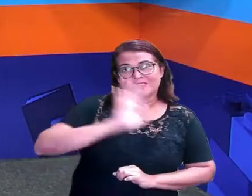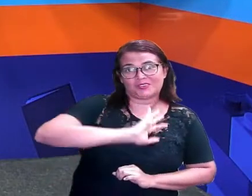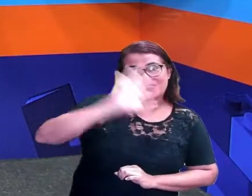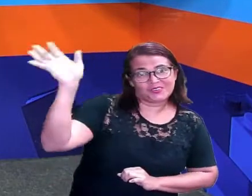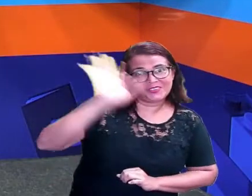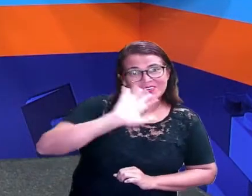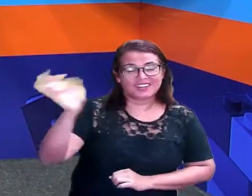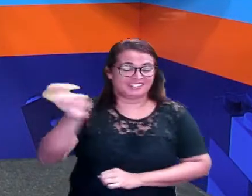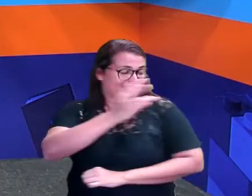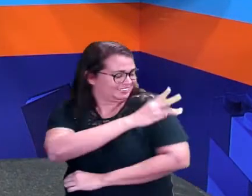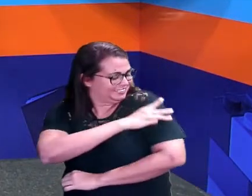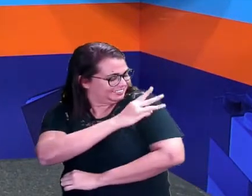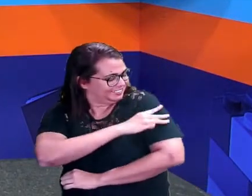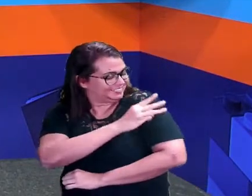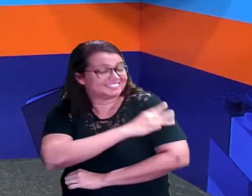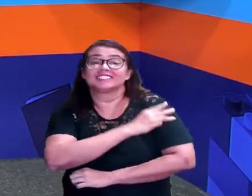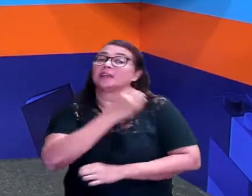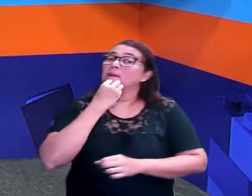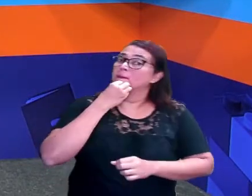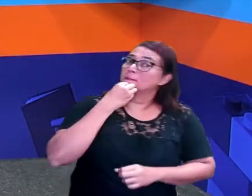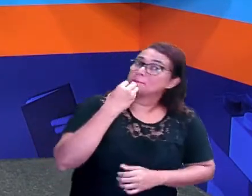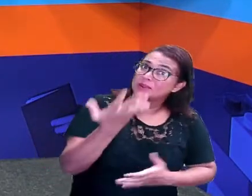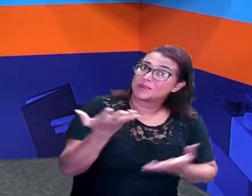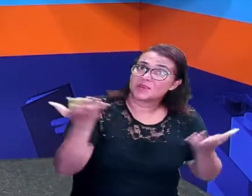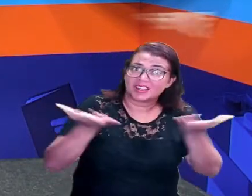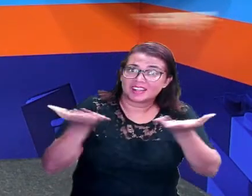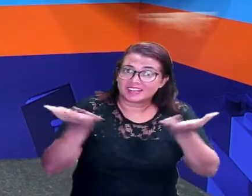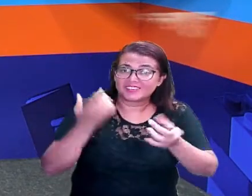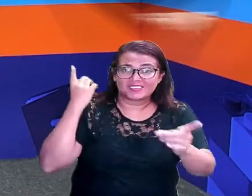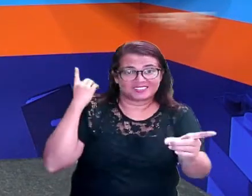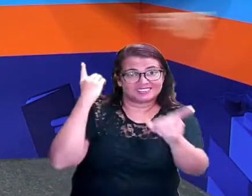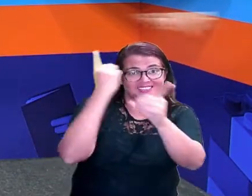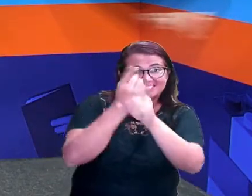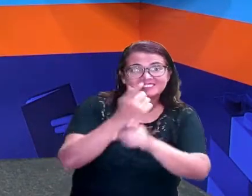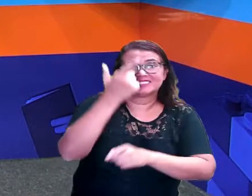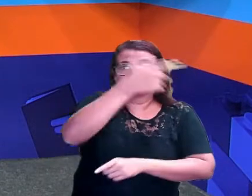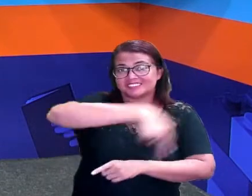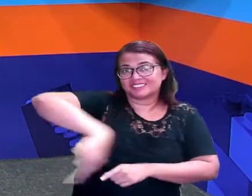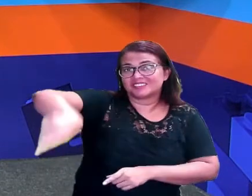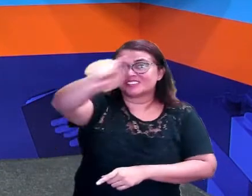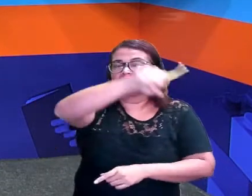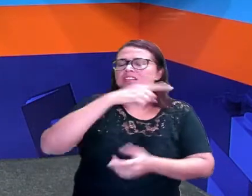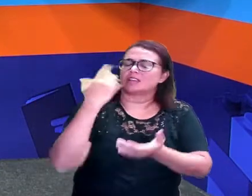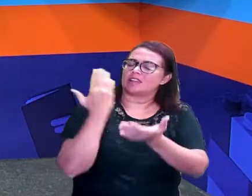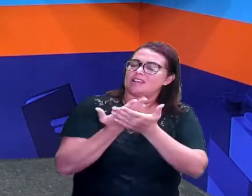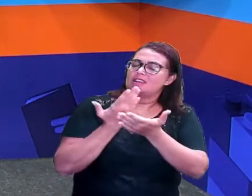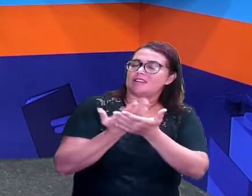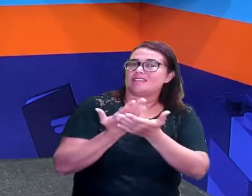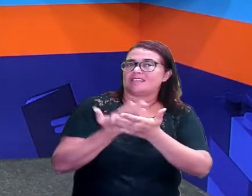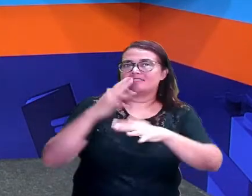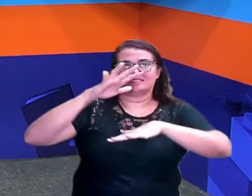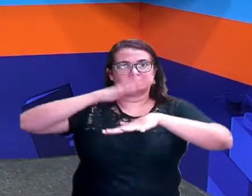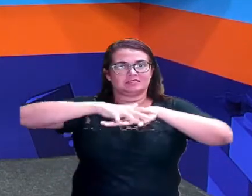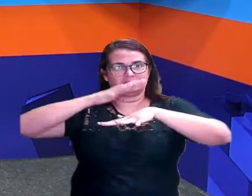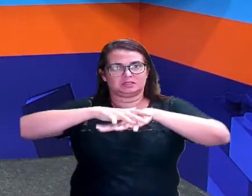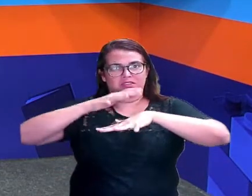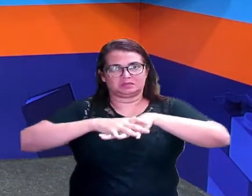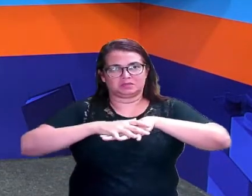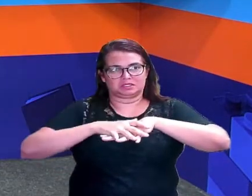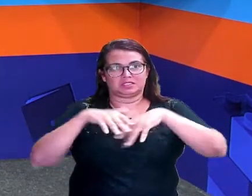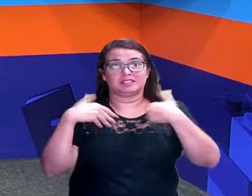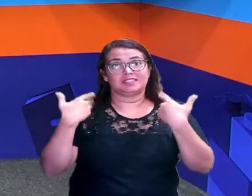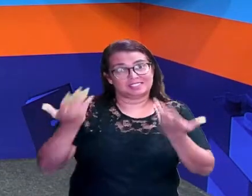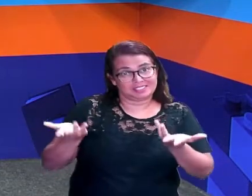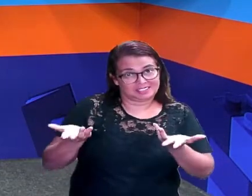Olá turma do terceiro ano, que bom estar aqui de novo com vocês para mais uma aula de matemática. Então